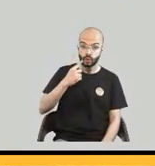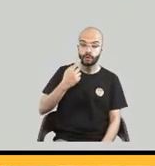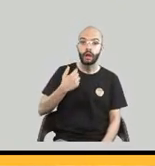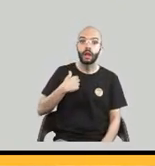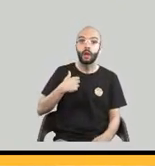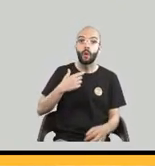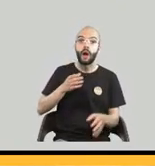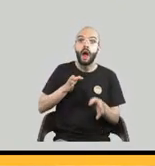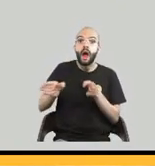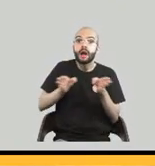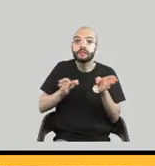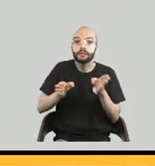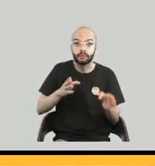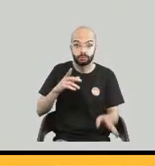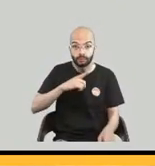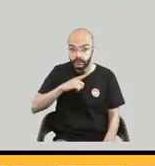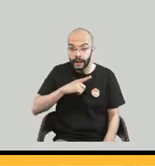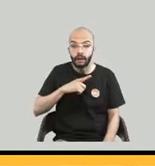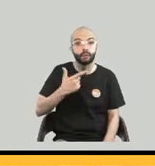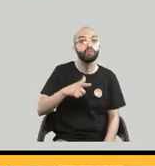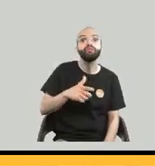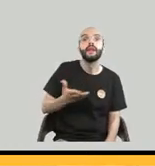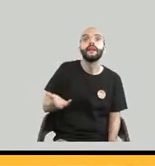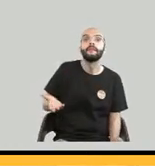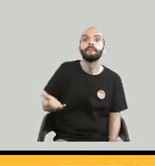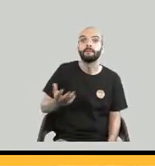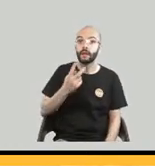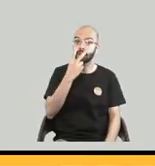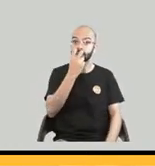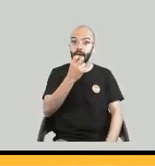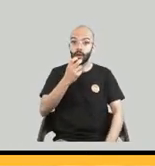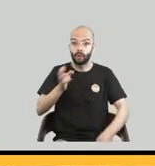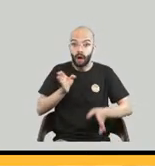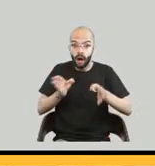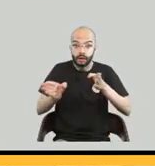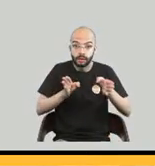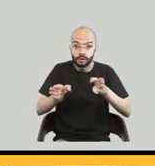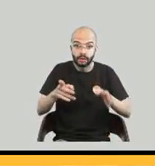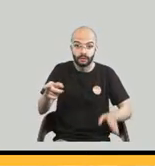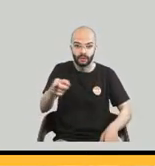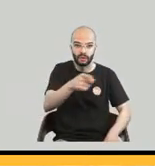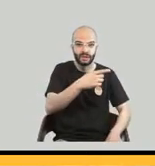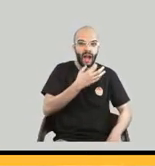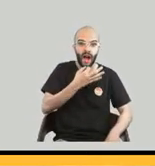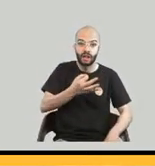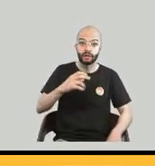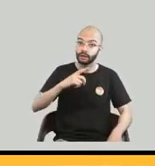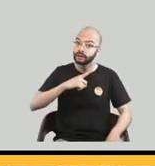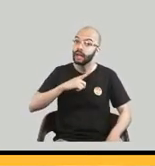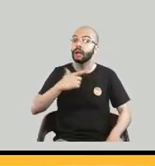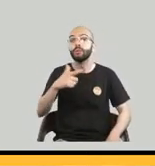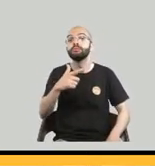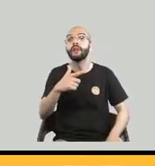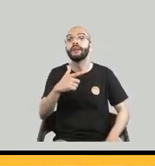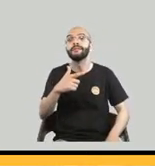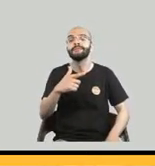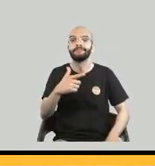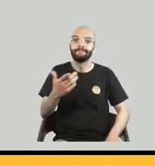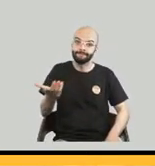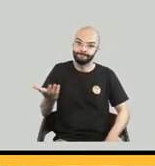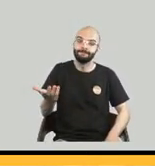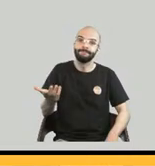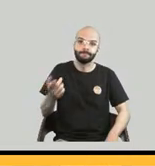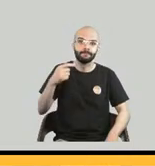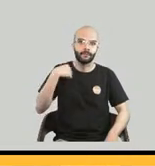mais simples assim que a gente faz no dia a dia e aí a gente vai criando dentro da nossa mente